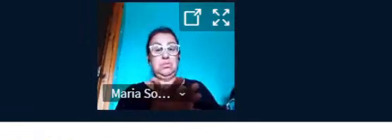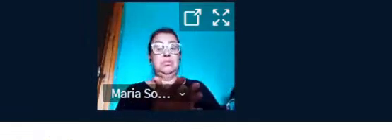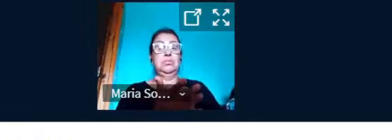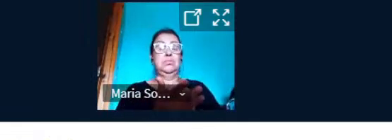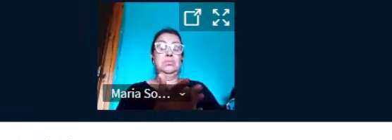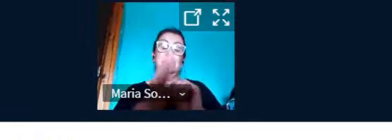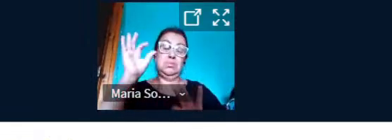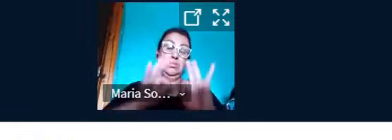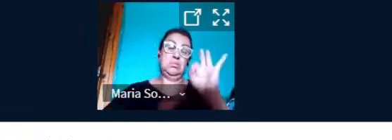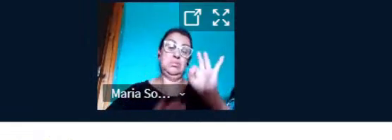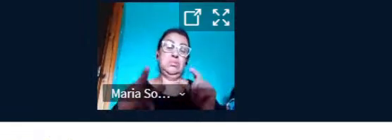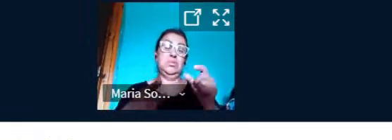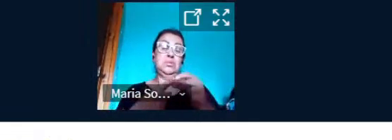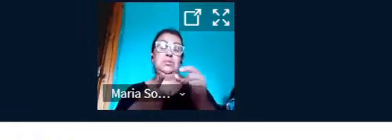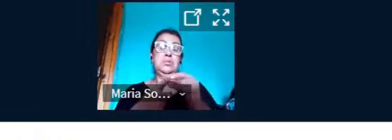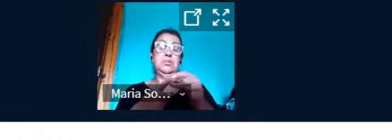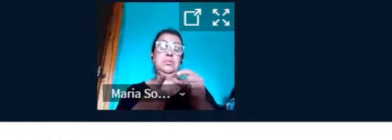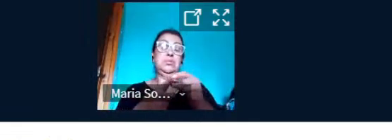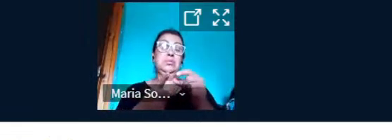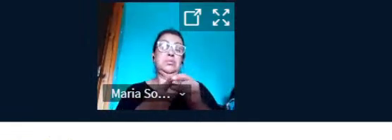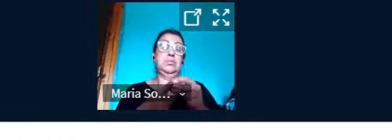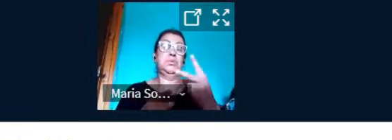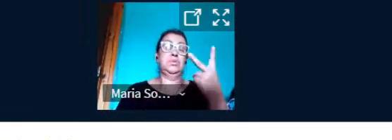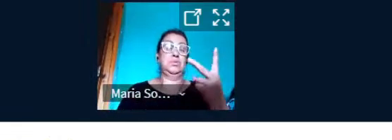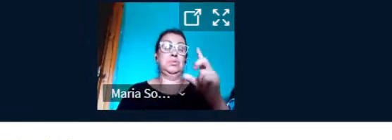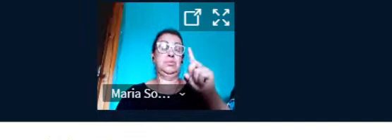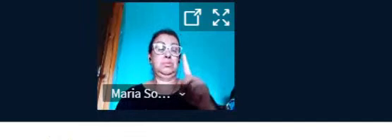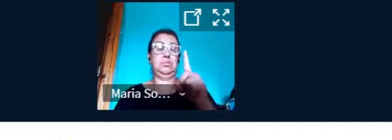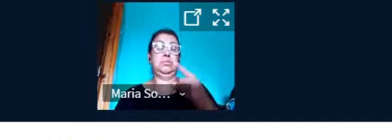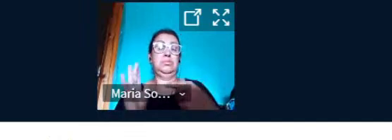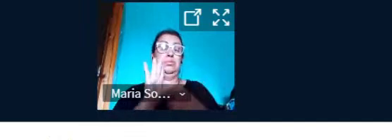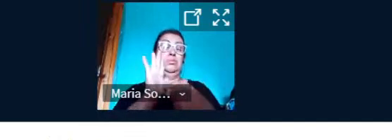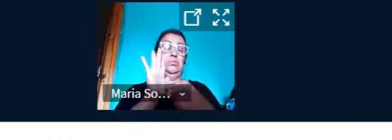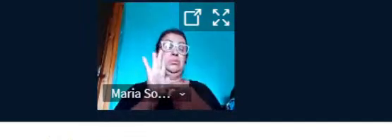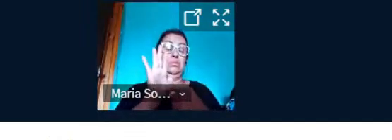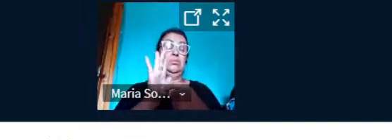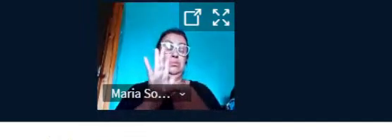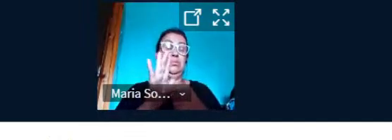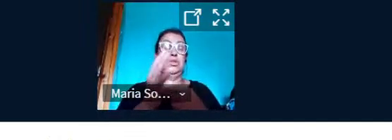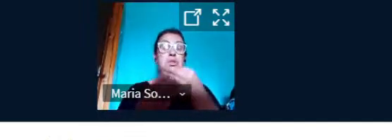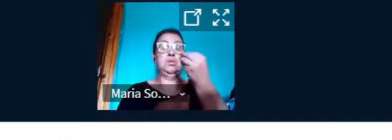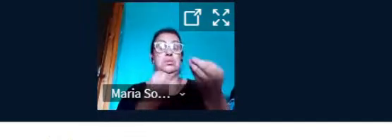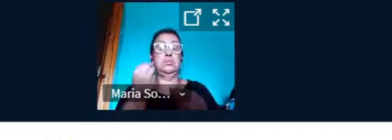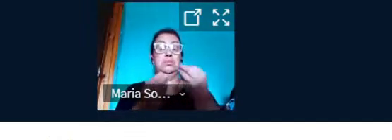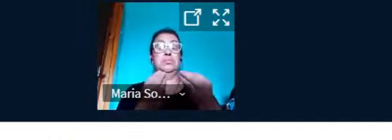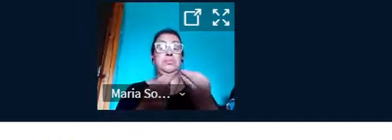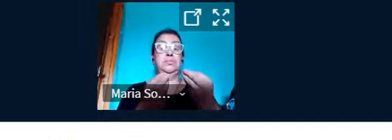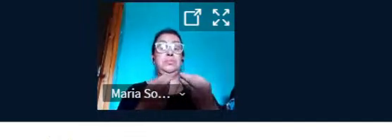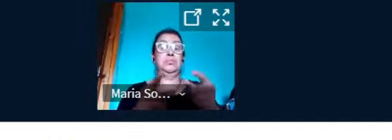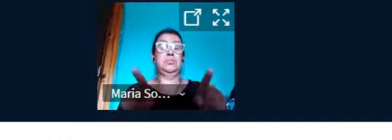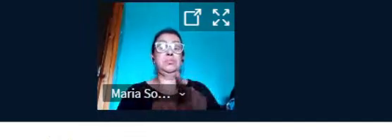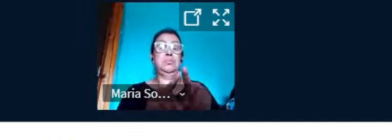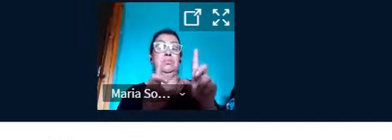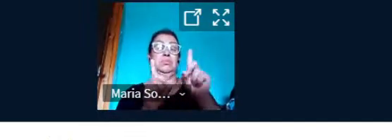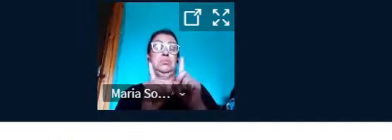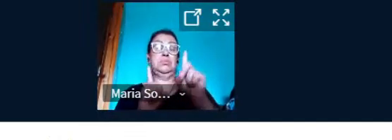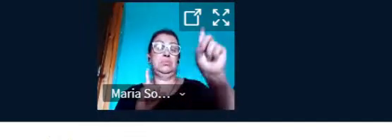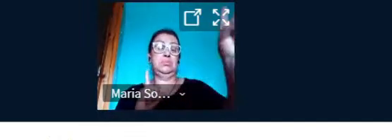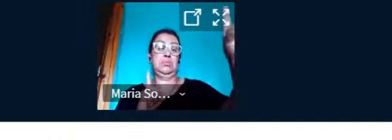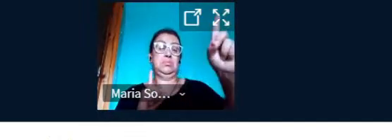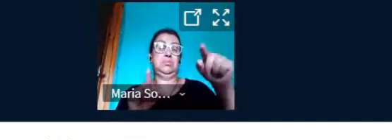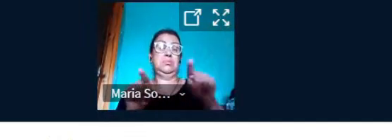apresentação da interface do programa, de extensões, de personalização e acessibilidade para estudantes com